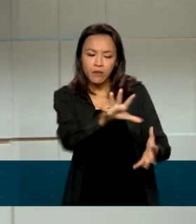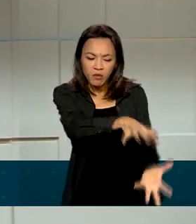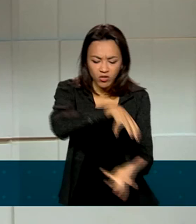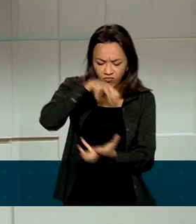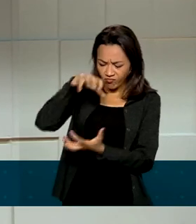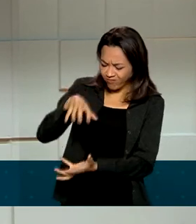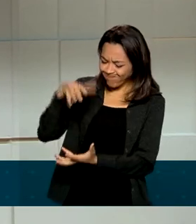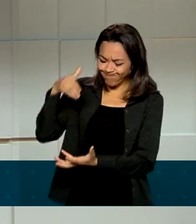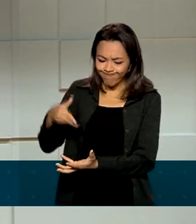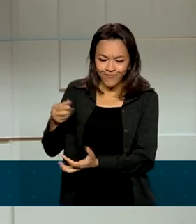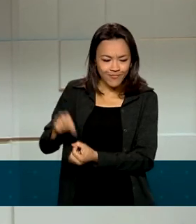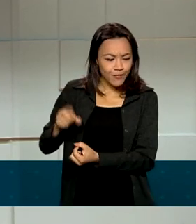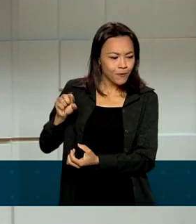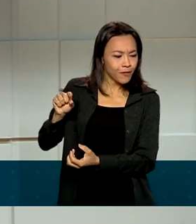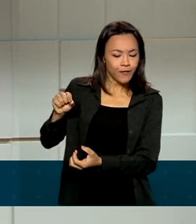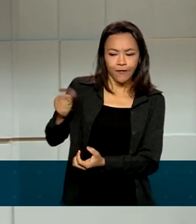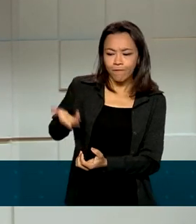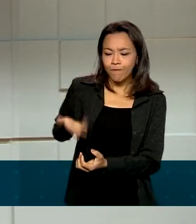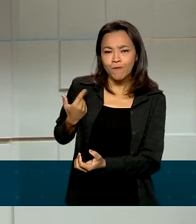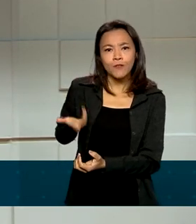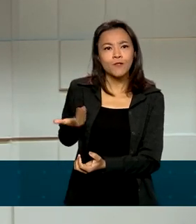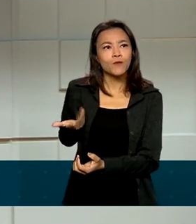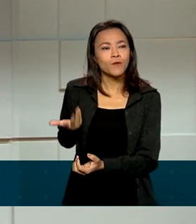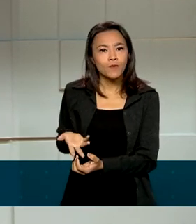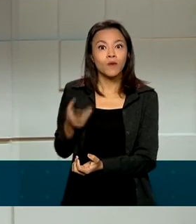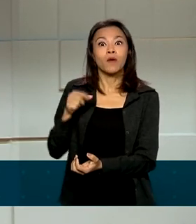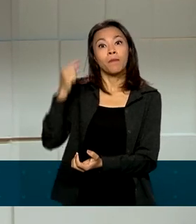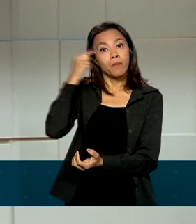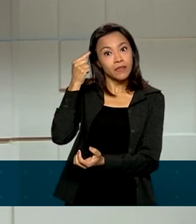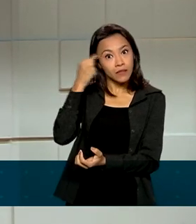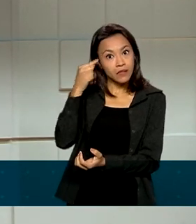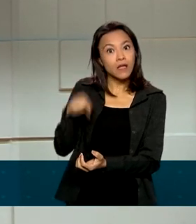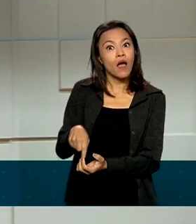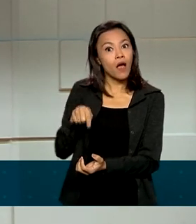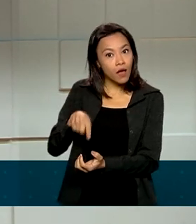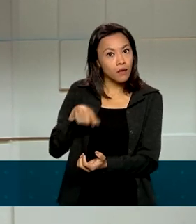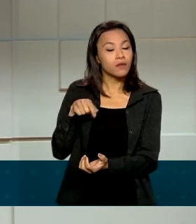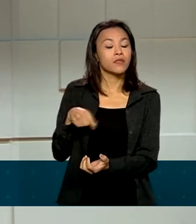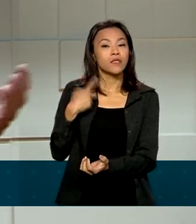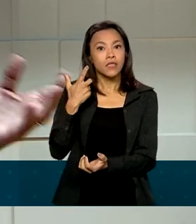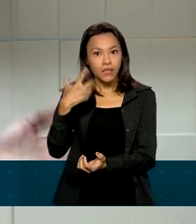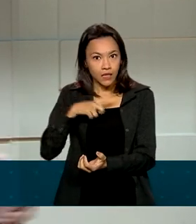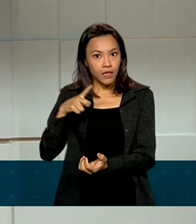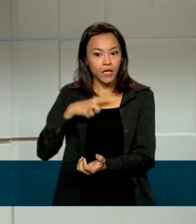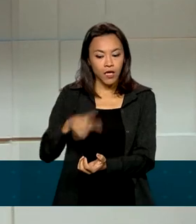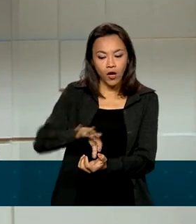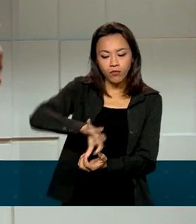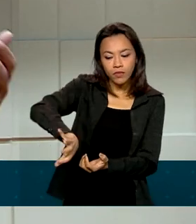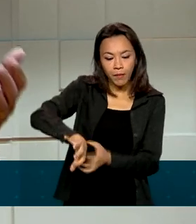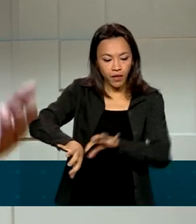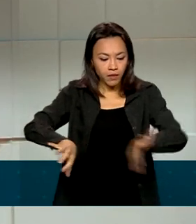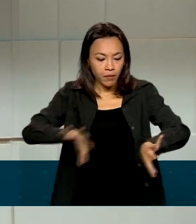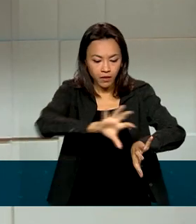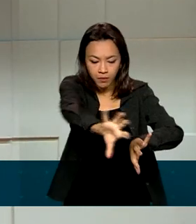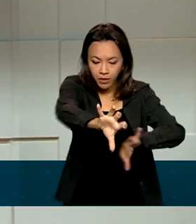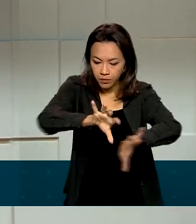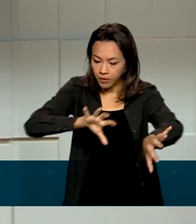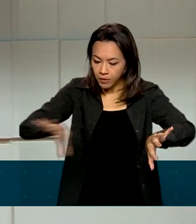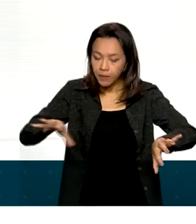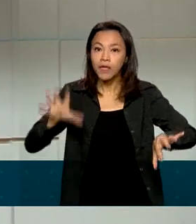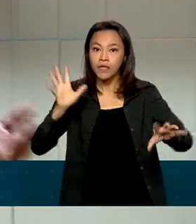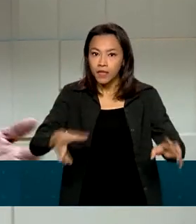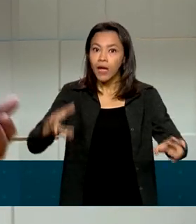aquele resíduo daquela compra, pensar muito e cobrar, sim, que tenham embalagens mais eficientes, embalagens que sejam